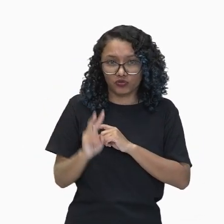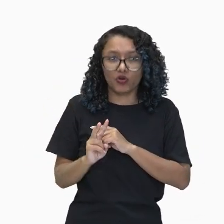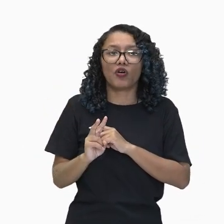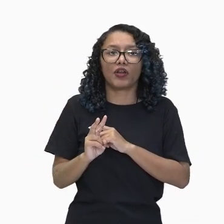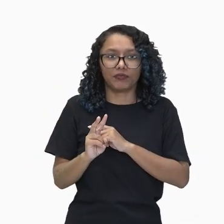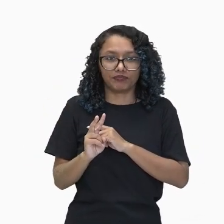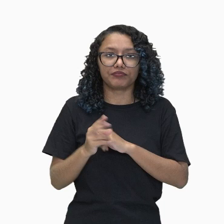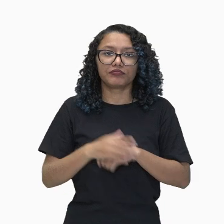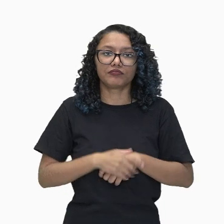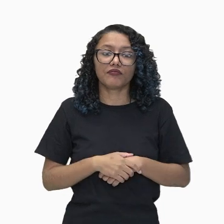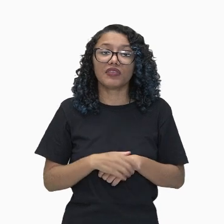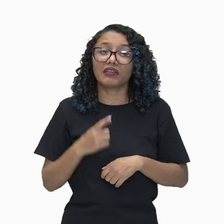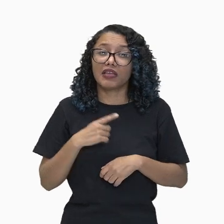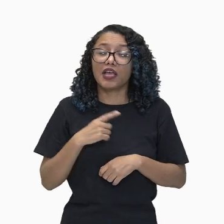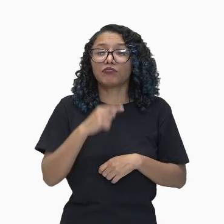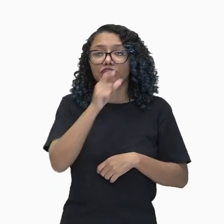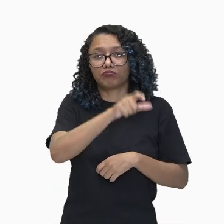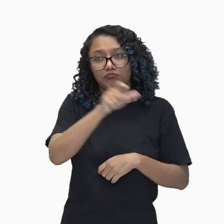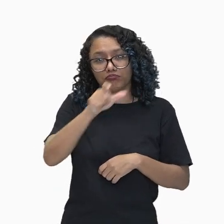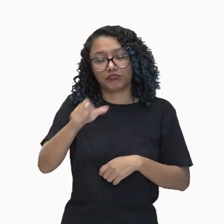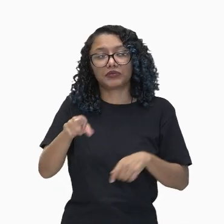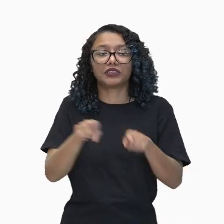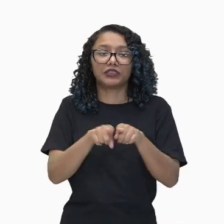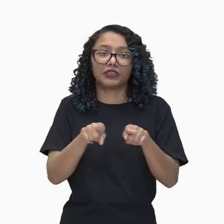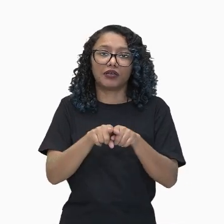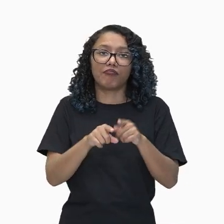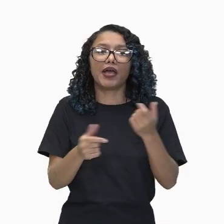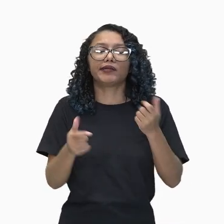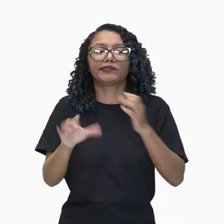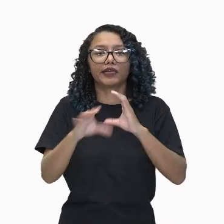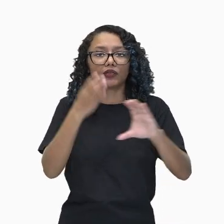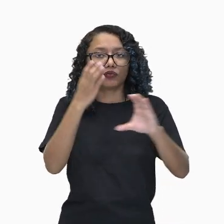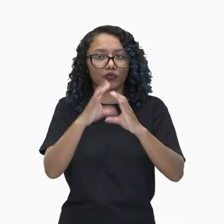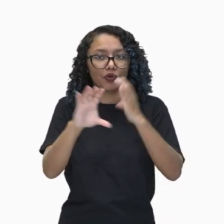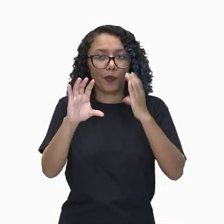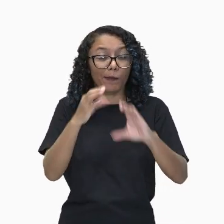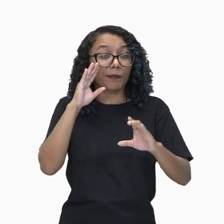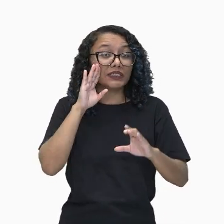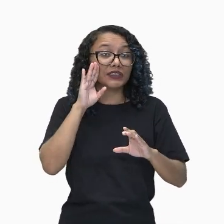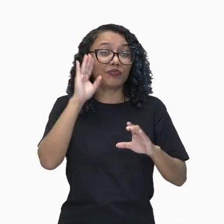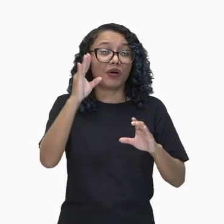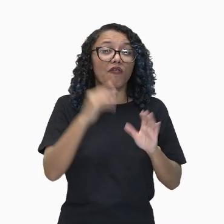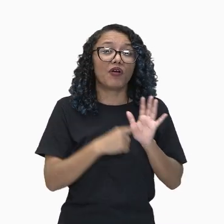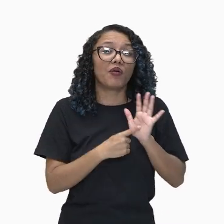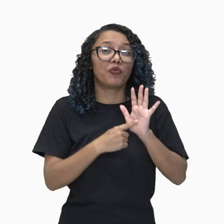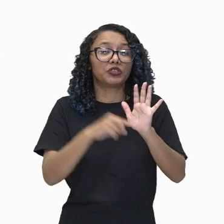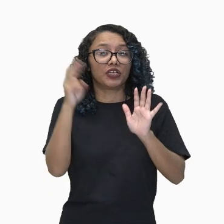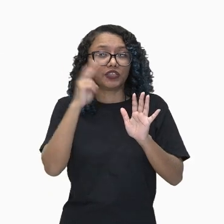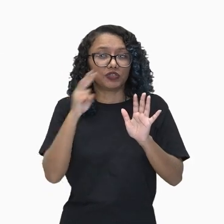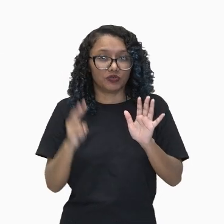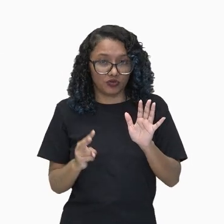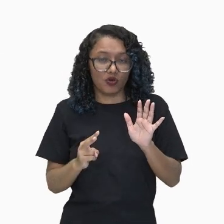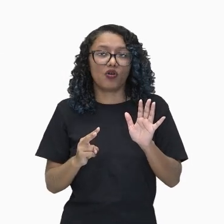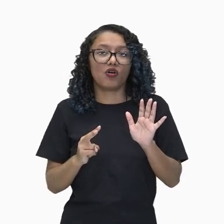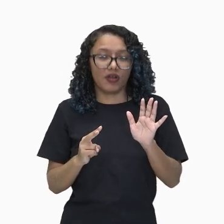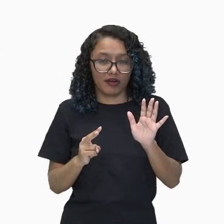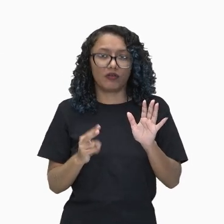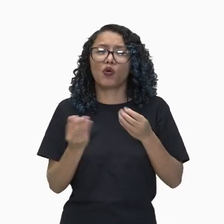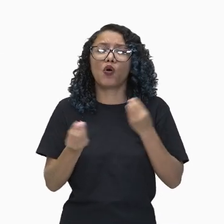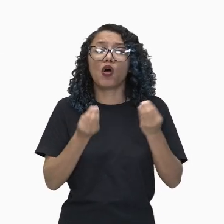principais e cantores, eles vão contar a história ali através do que? Da música cantada e